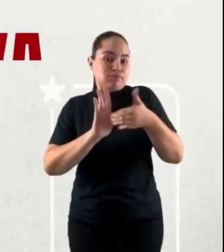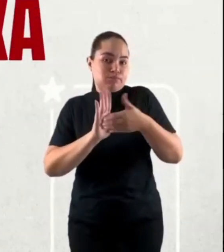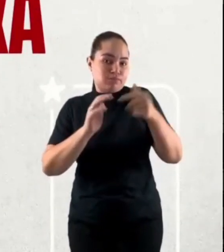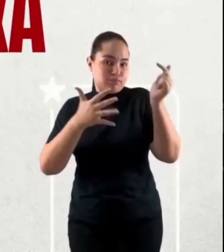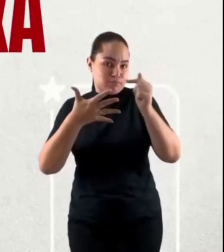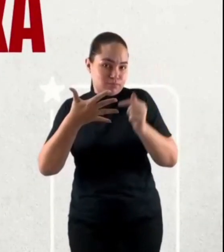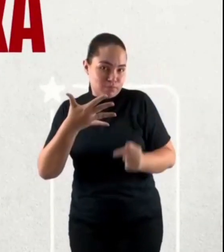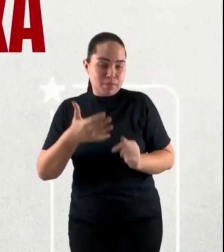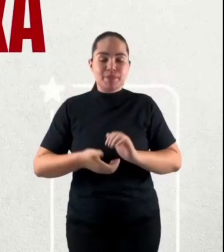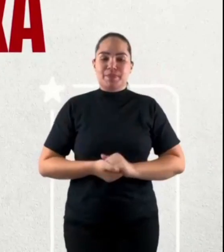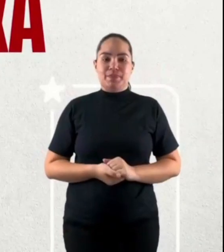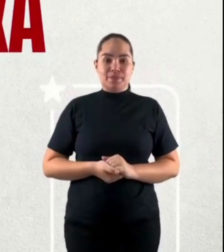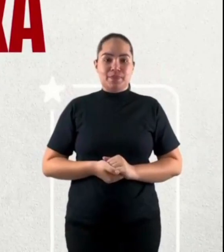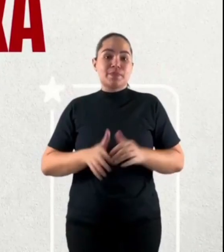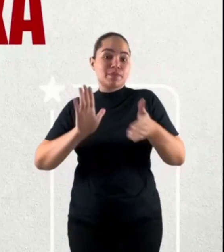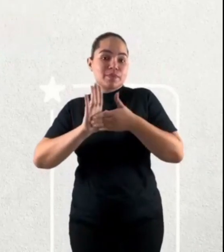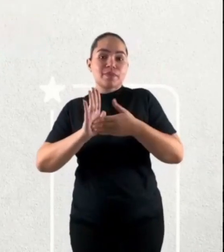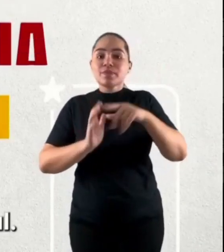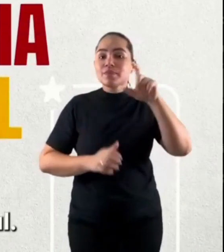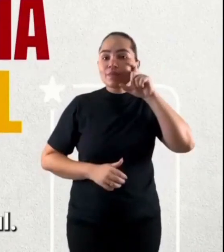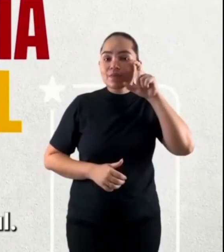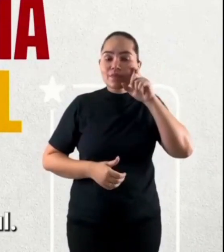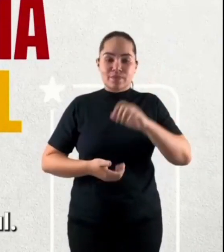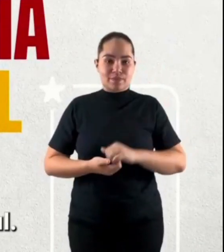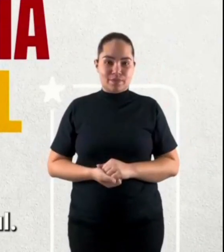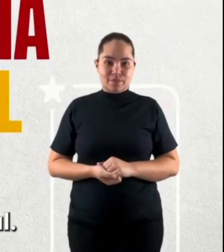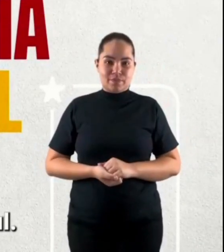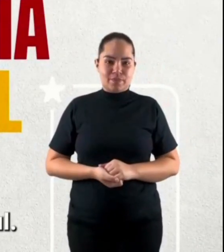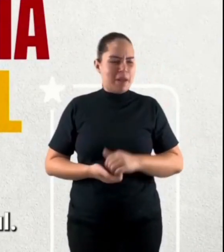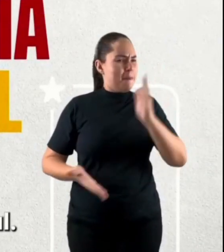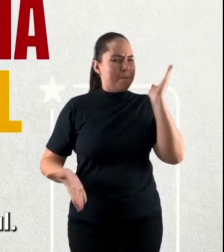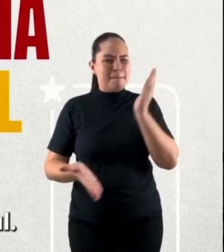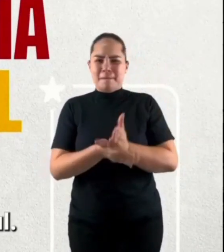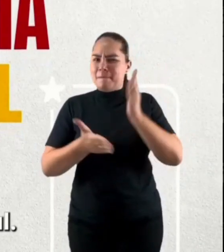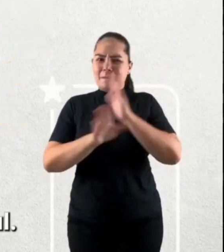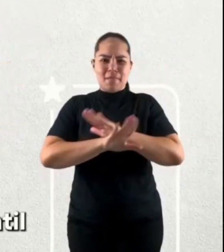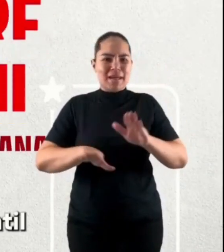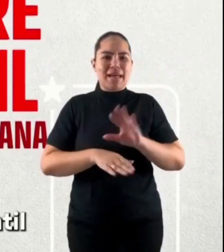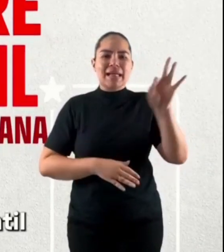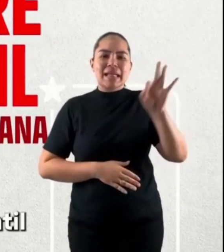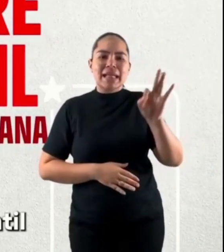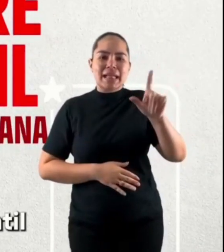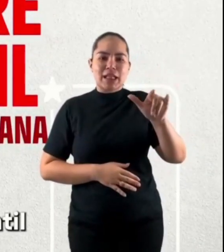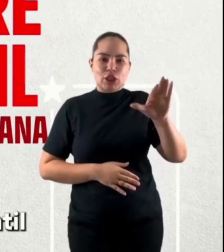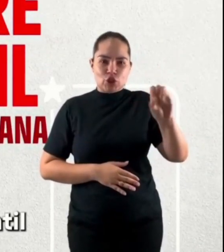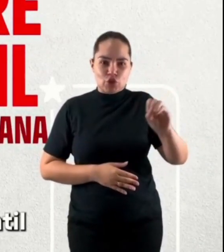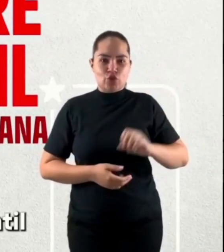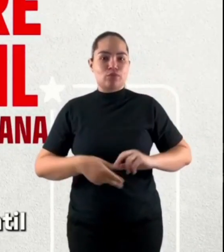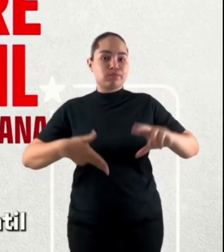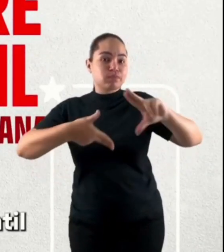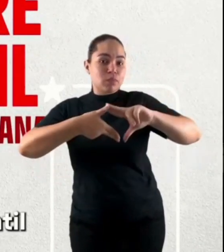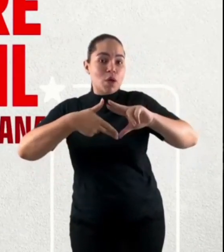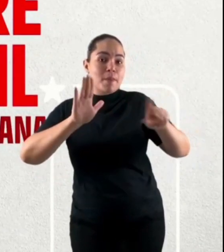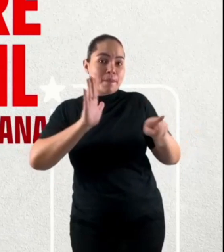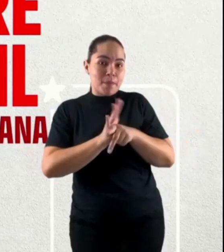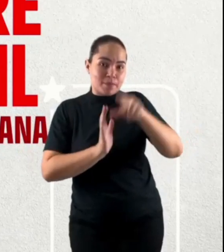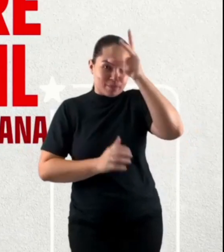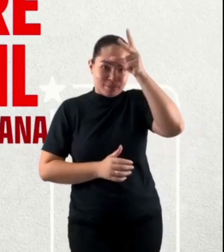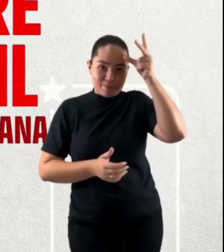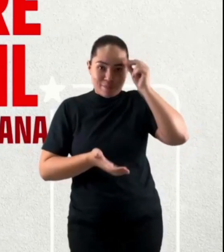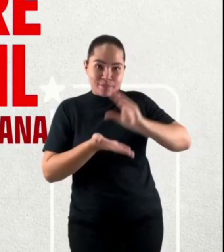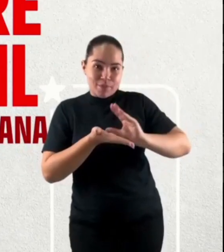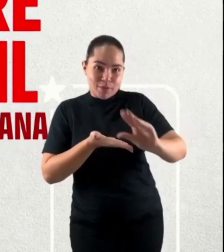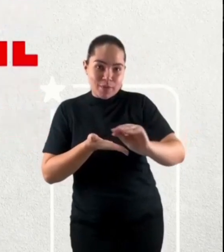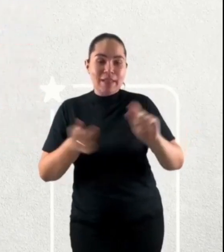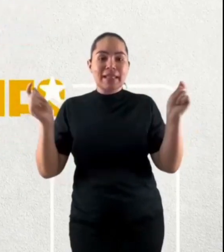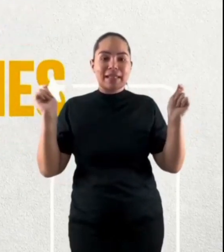Acabar com a taxa do lixo. Criar o pé de meia municipal. Ampliar o passe livre estudantil para os